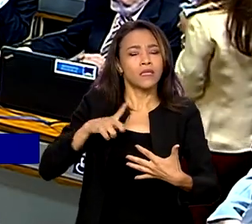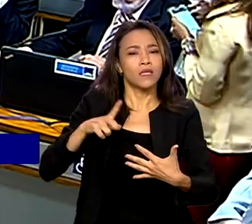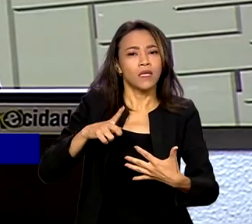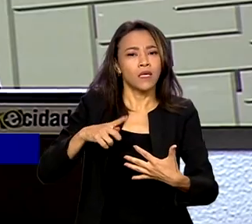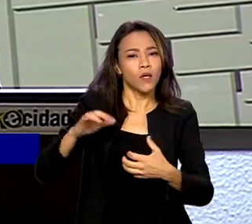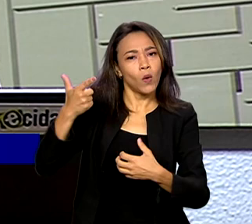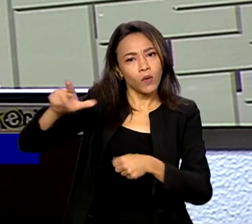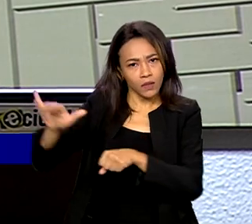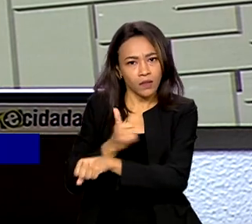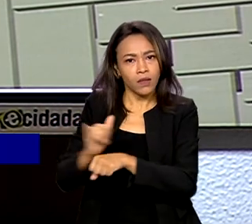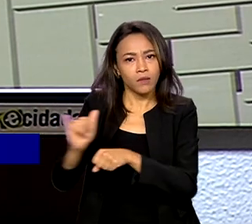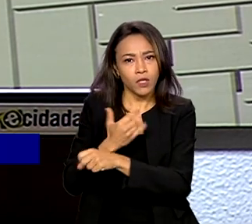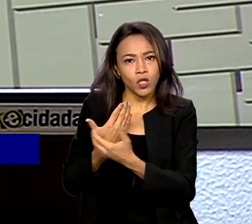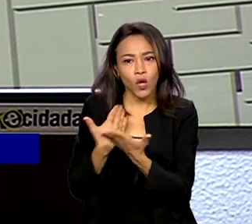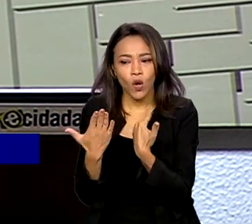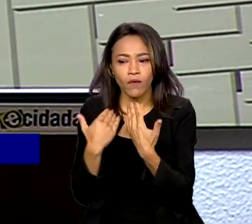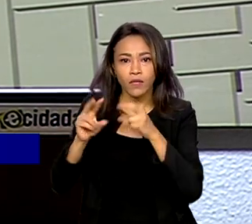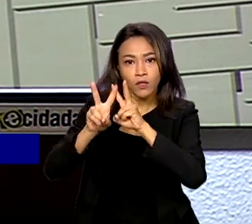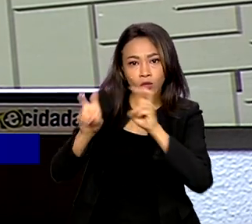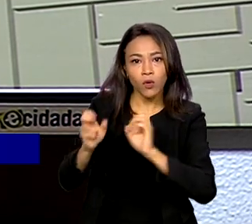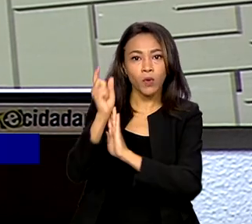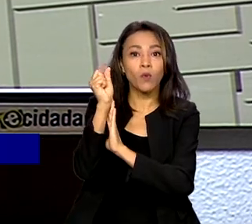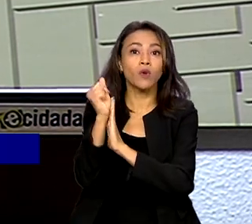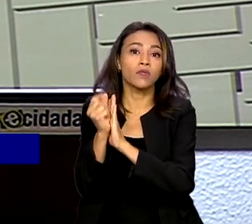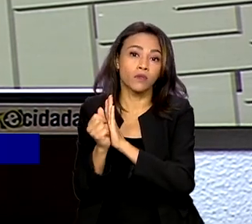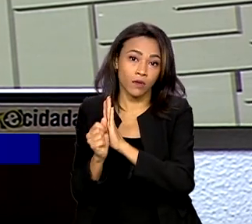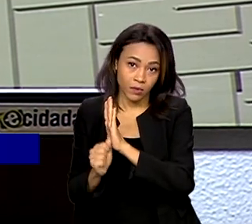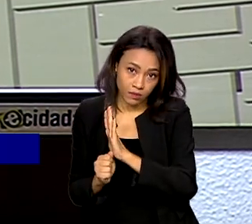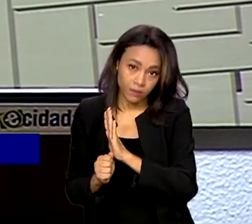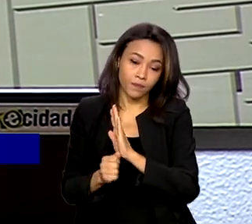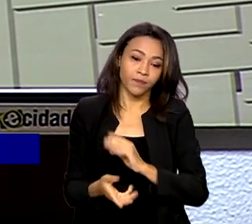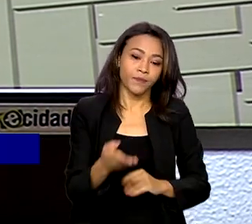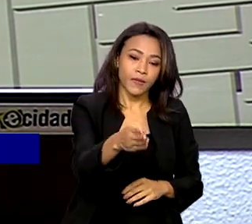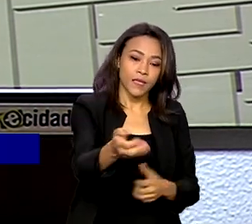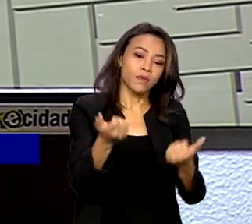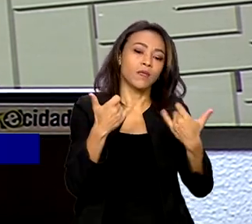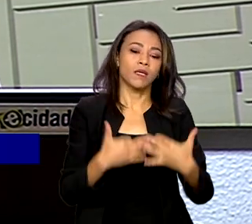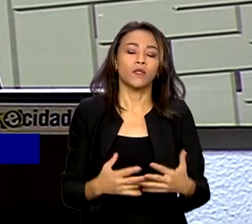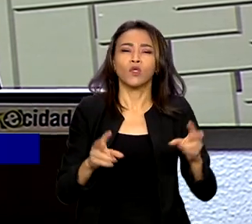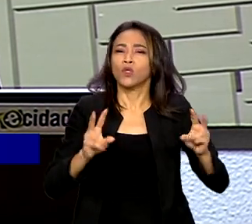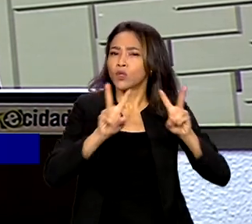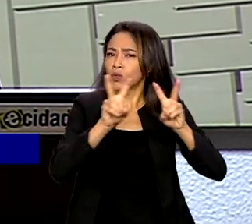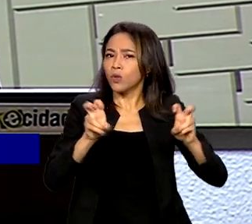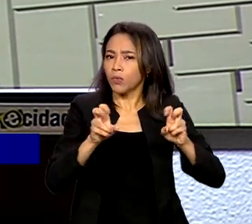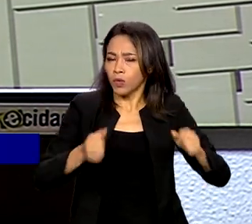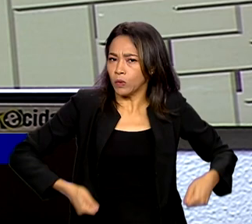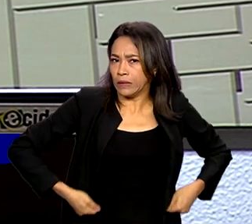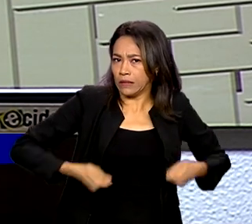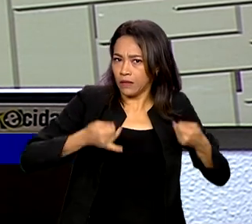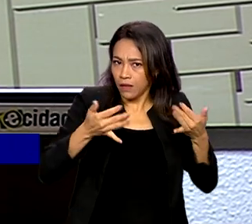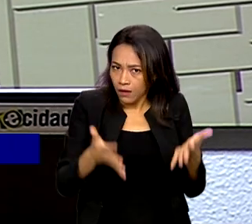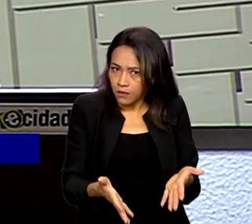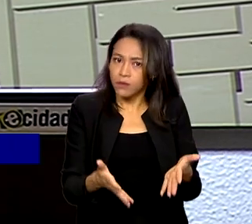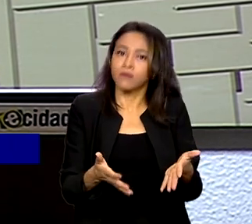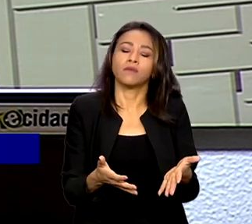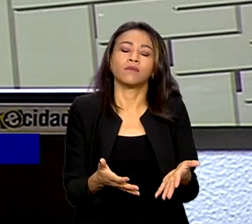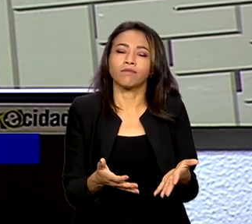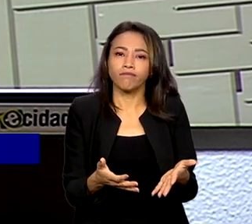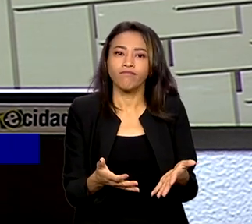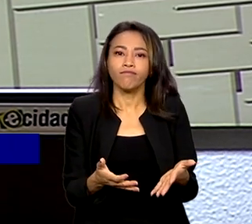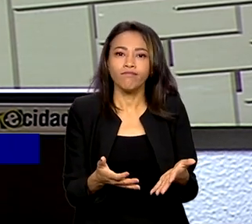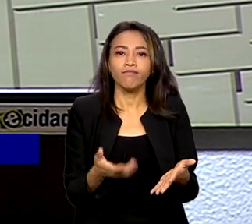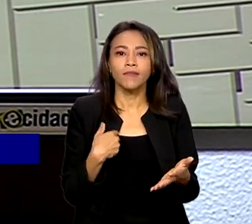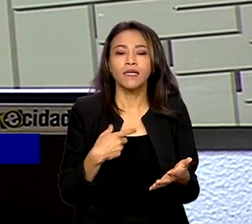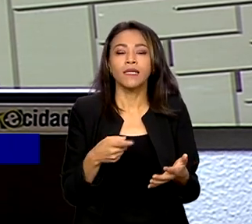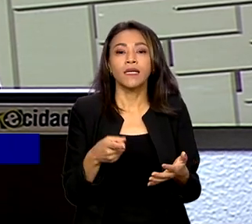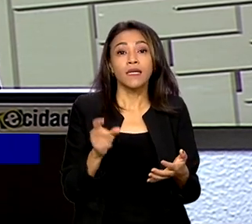público. O debate republicano, à luz do sol, sobre os gastos tributários, que derrubou